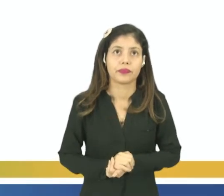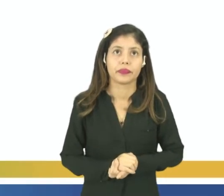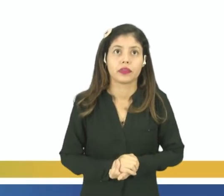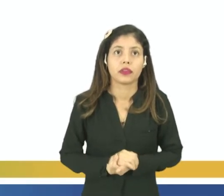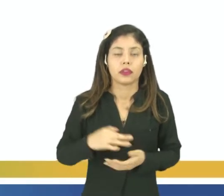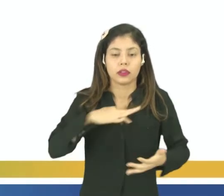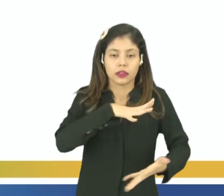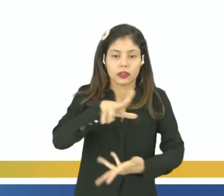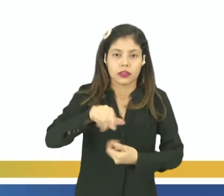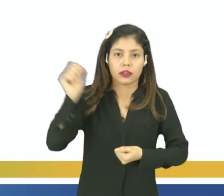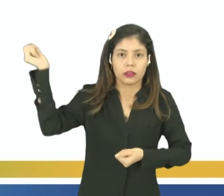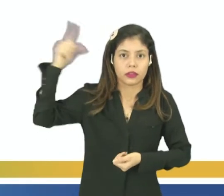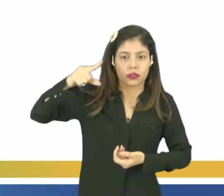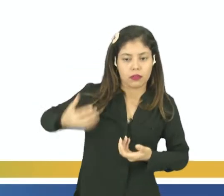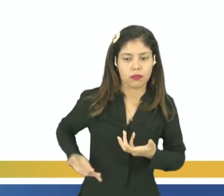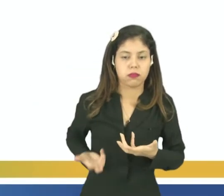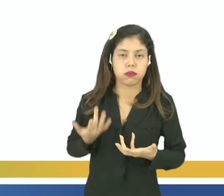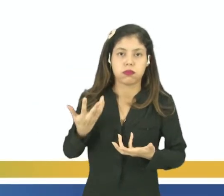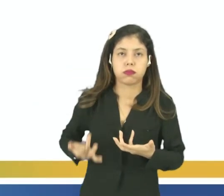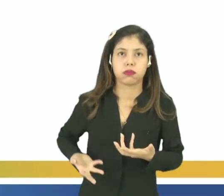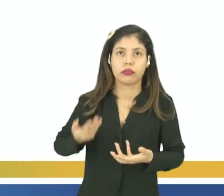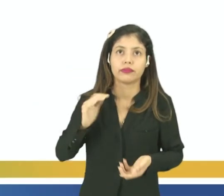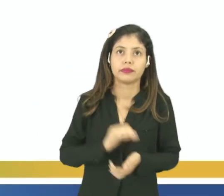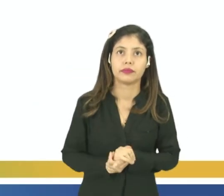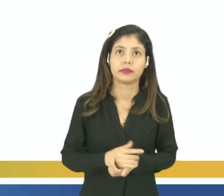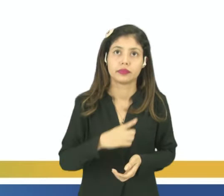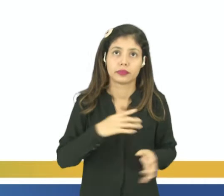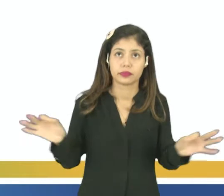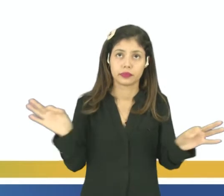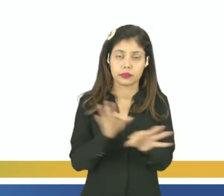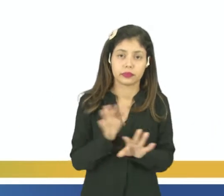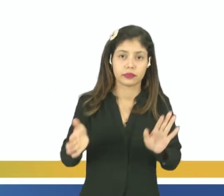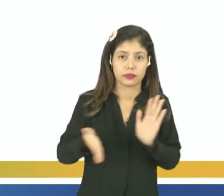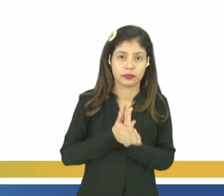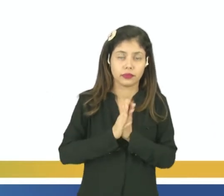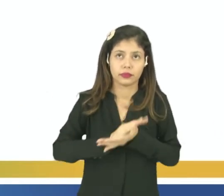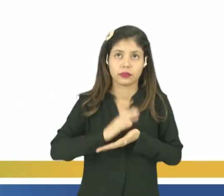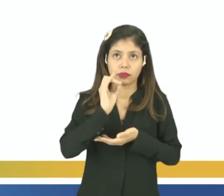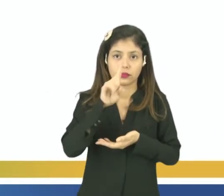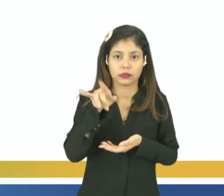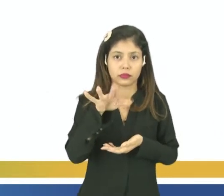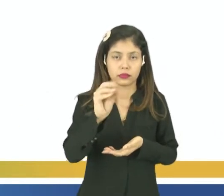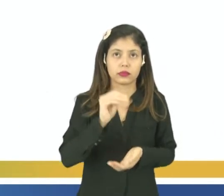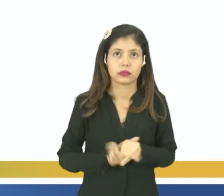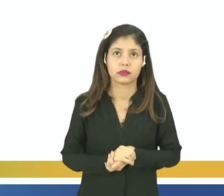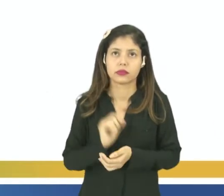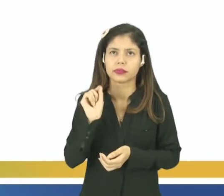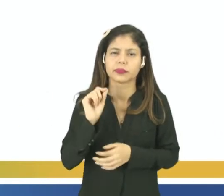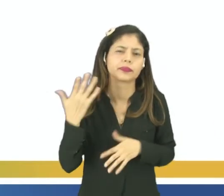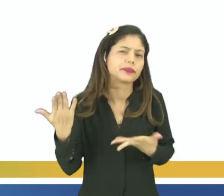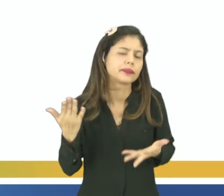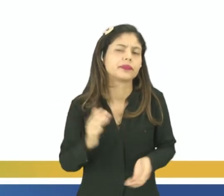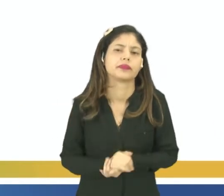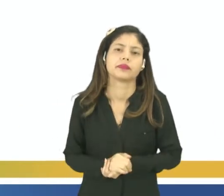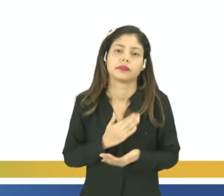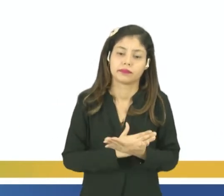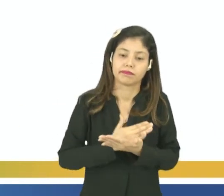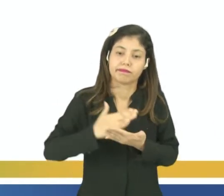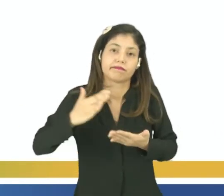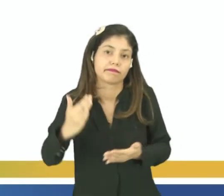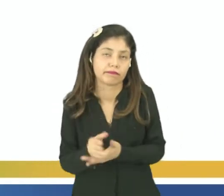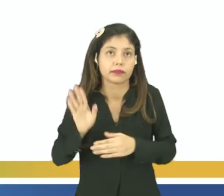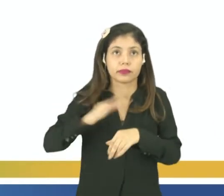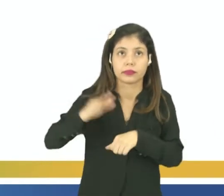estufa acontecendo de uma forma desordenada. Temos a destruição da camada de ozônio, que vai ser o quê? Vão passar mais raios